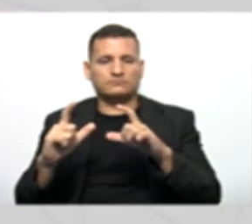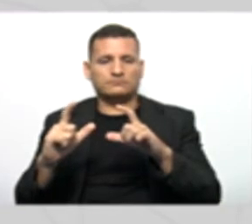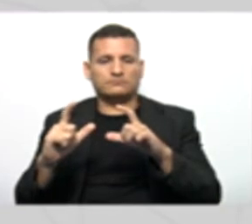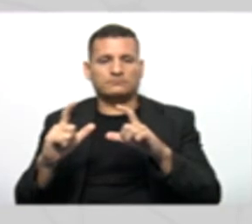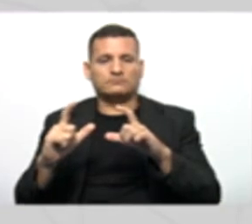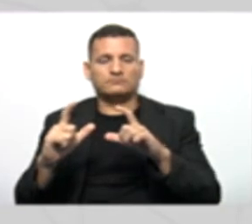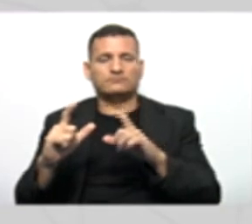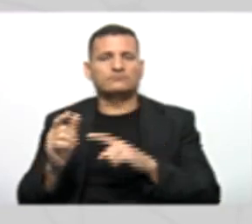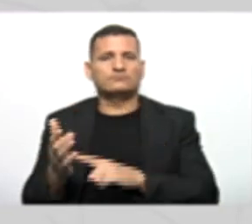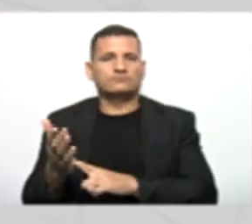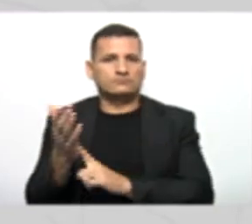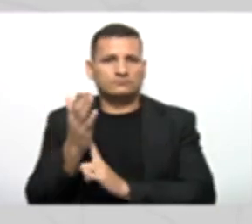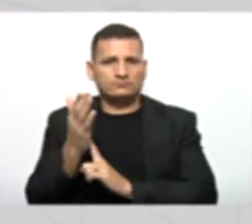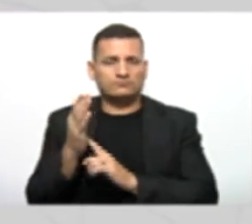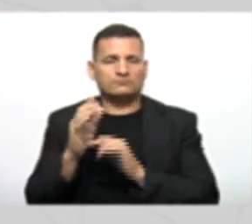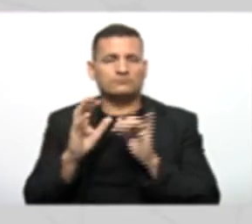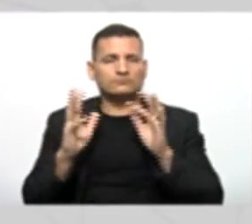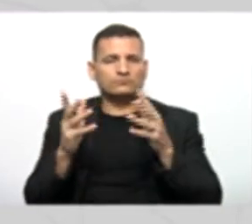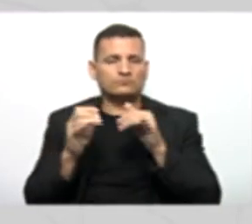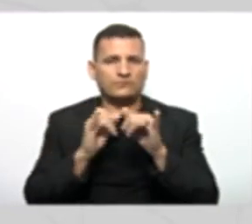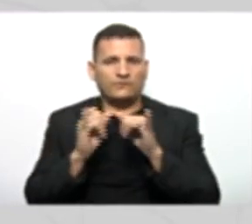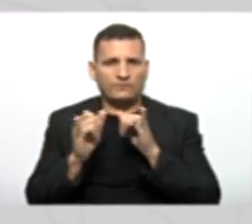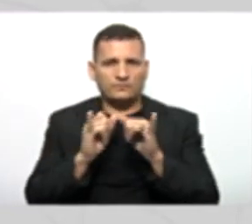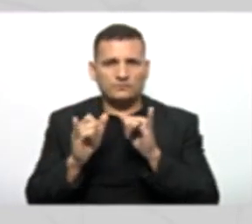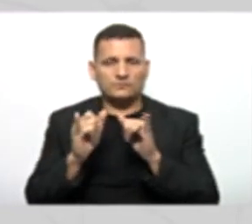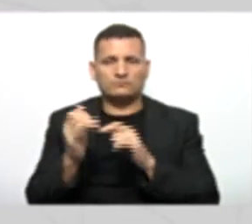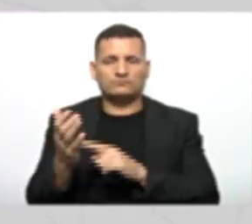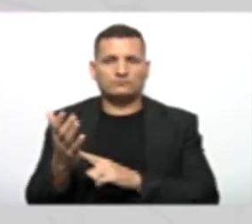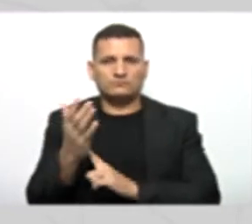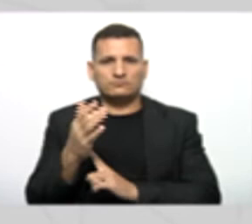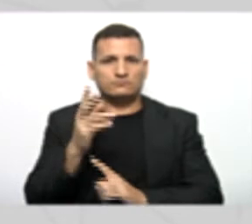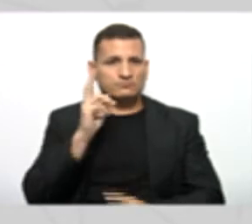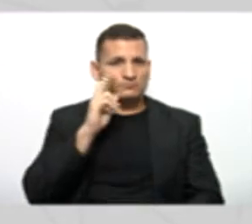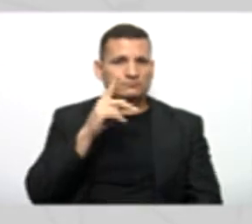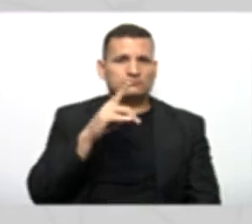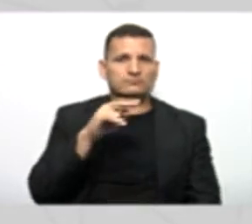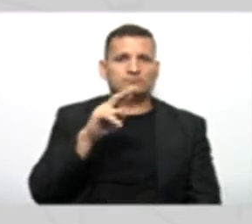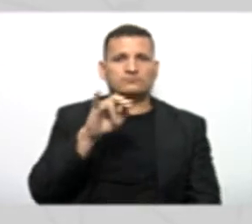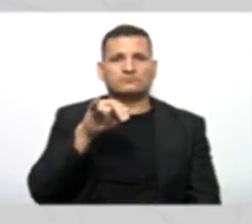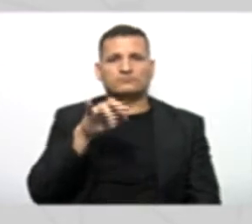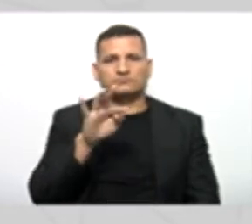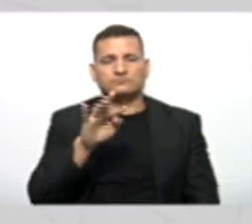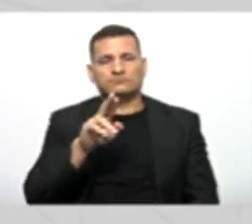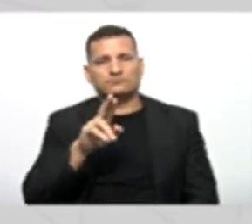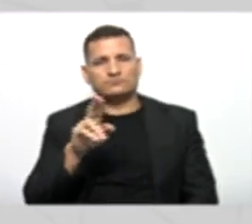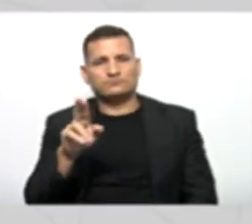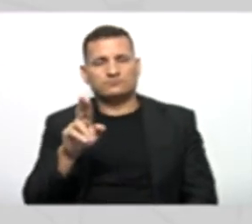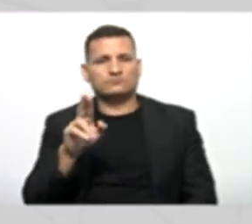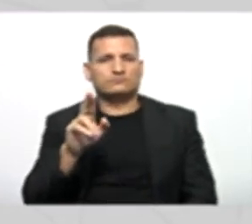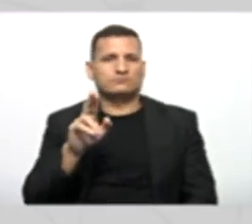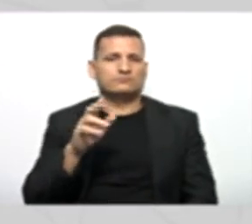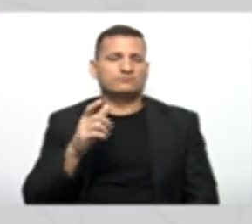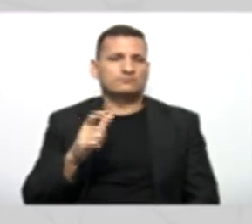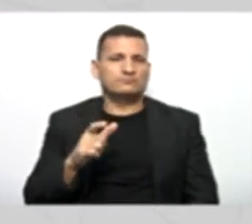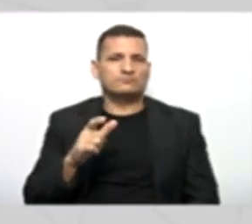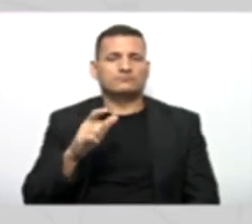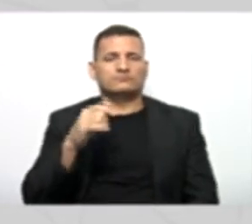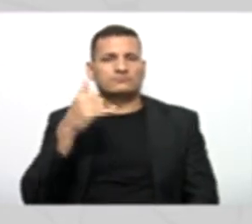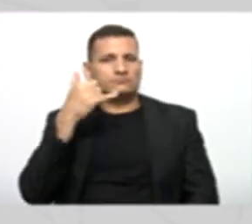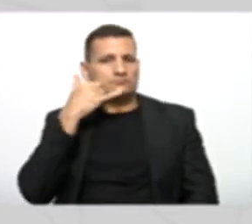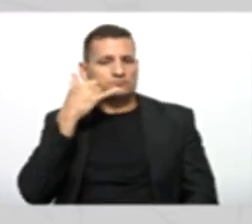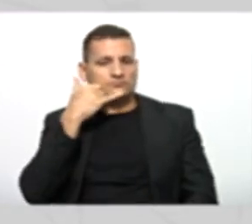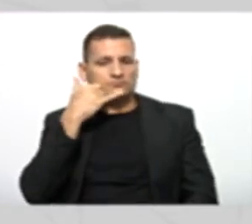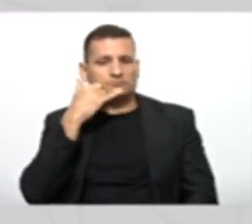mostrar lá Todas aquelas informações Lembra do print Print nome Endereço Telefone RG CPF